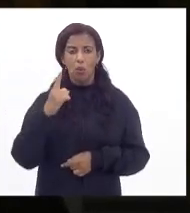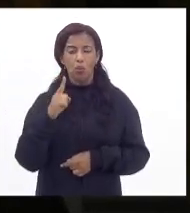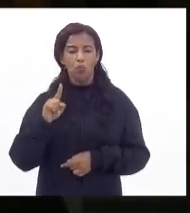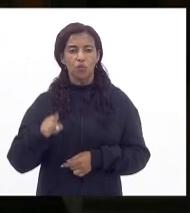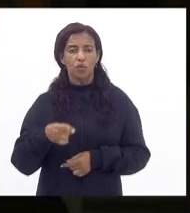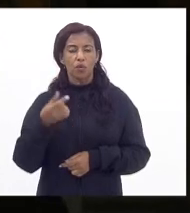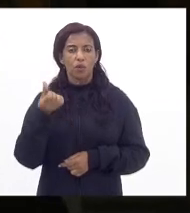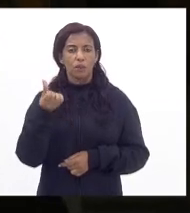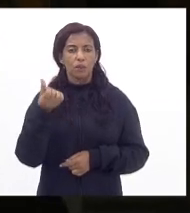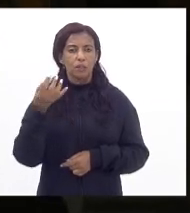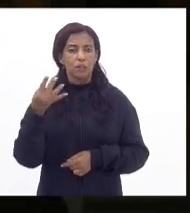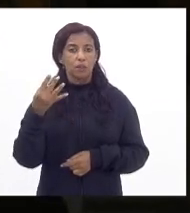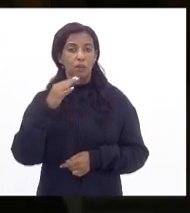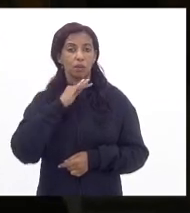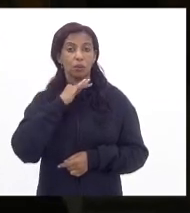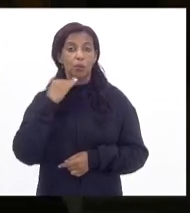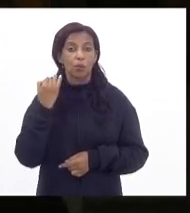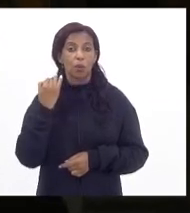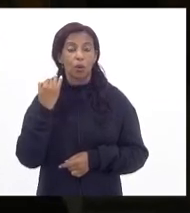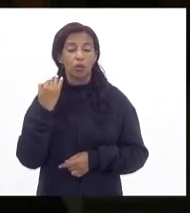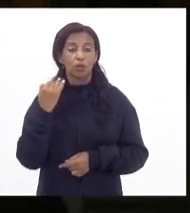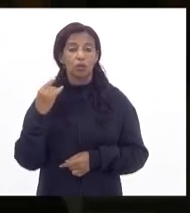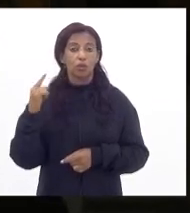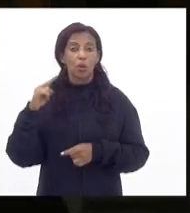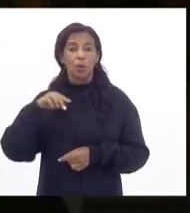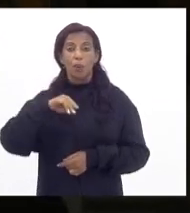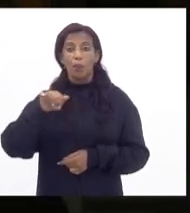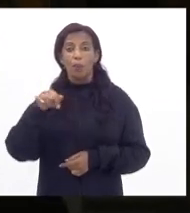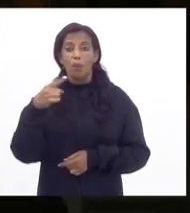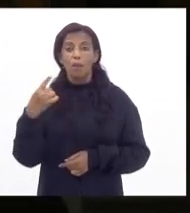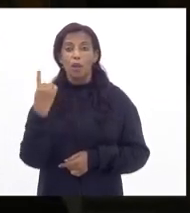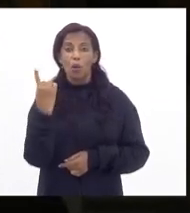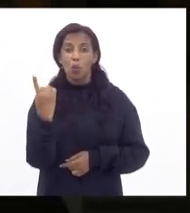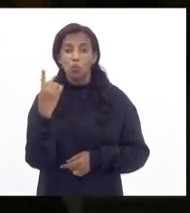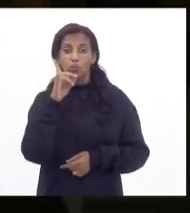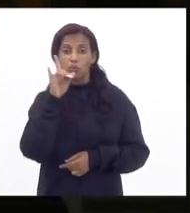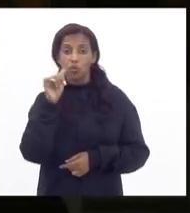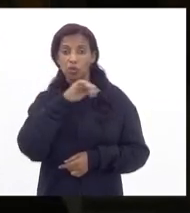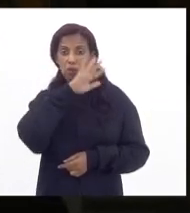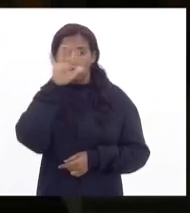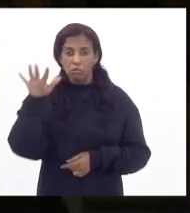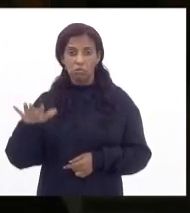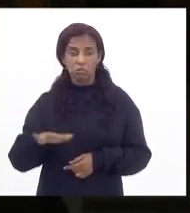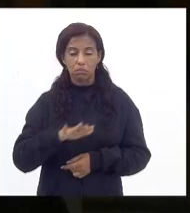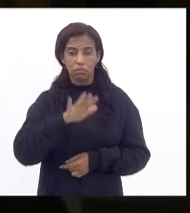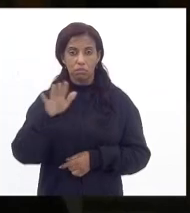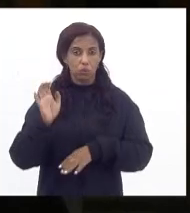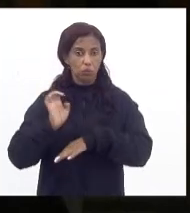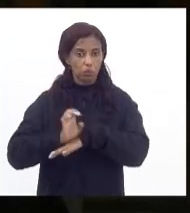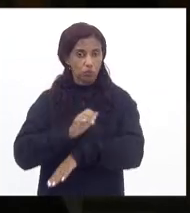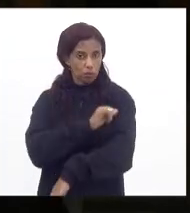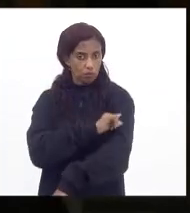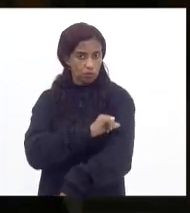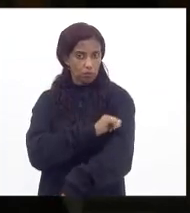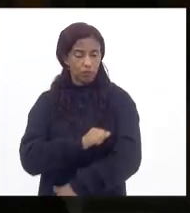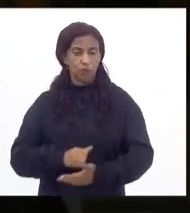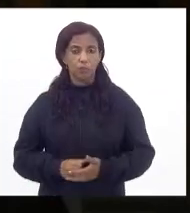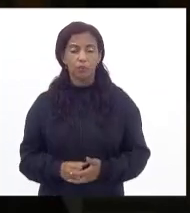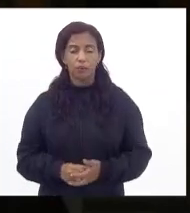,64 mortes por milhão de habitantes por dia no estado do Rio de Janeiro